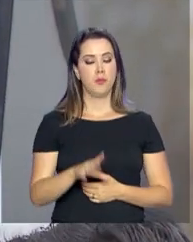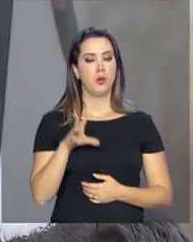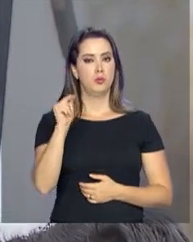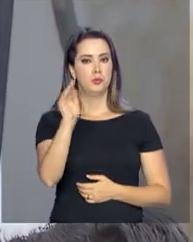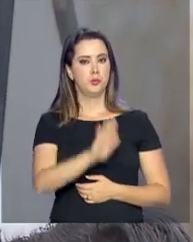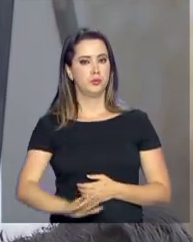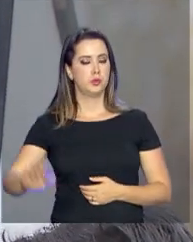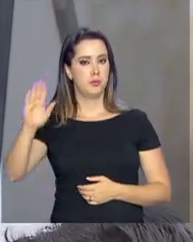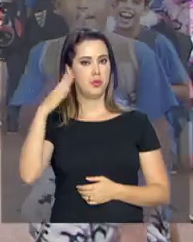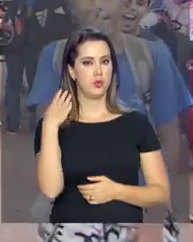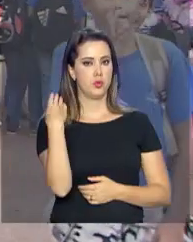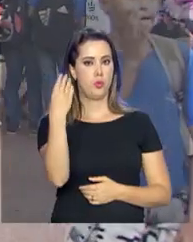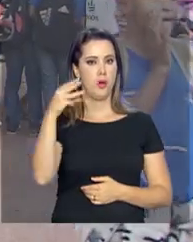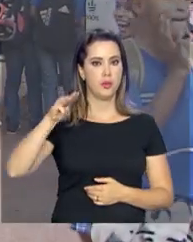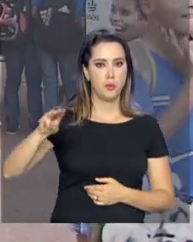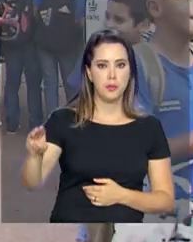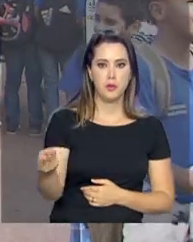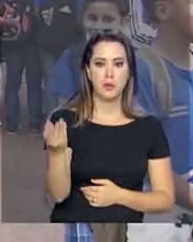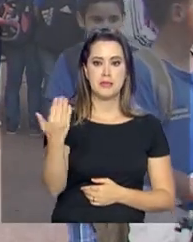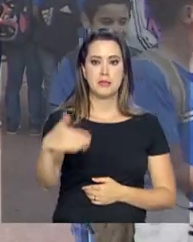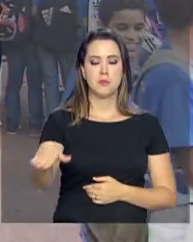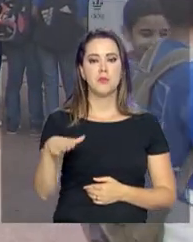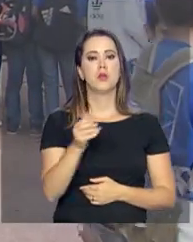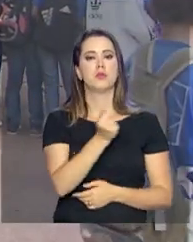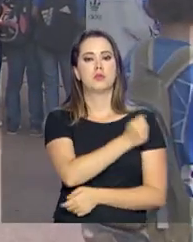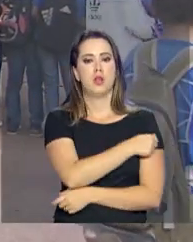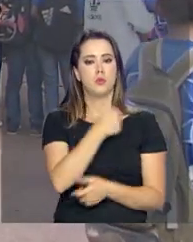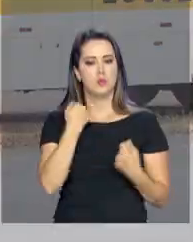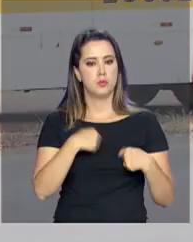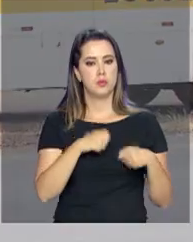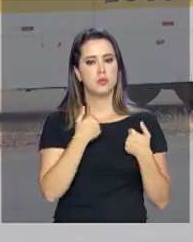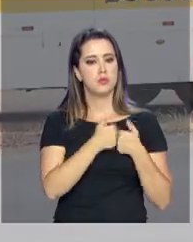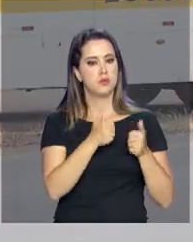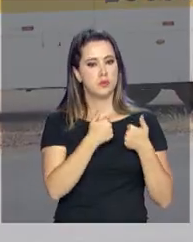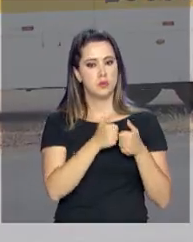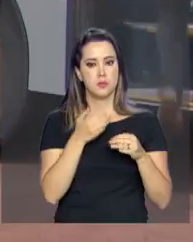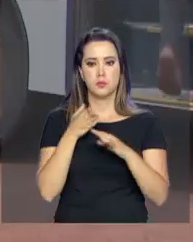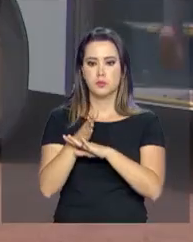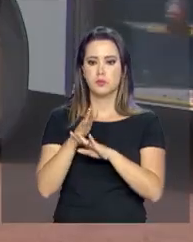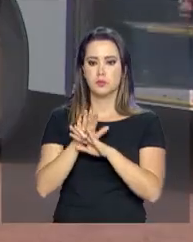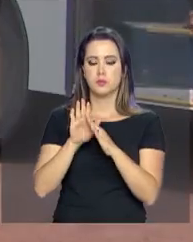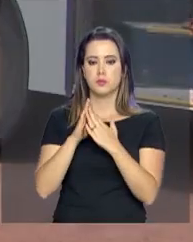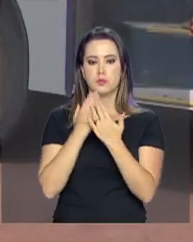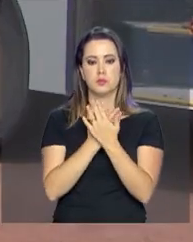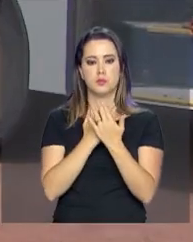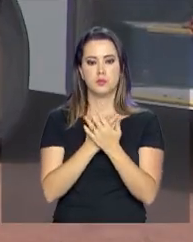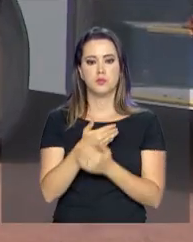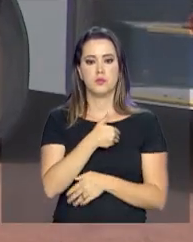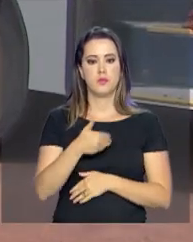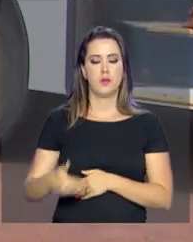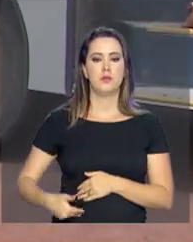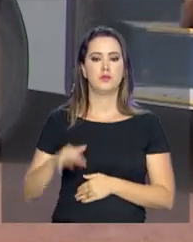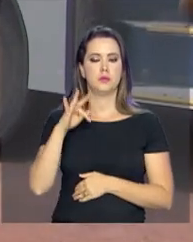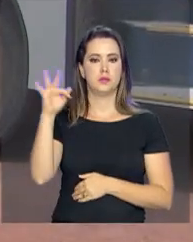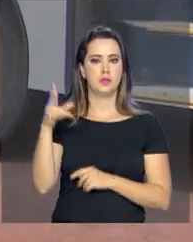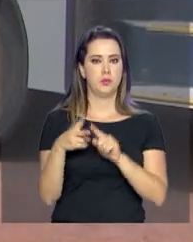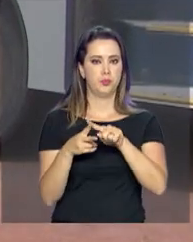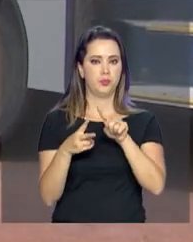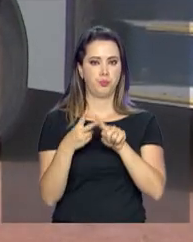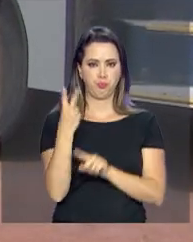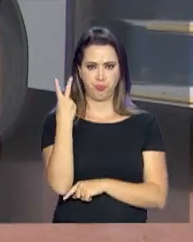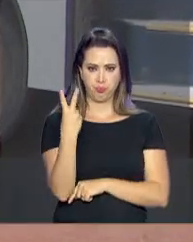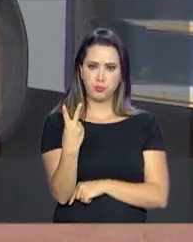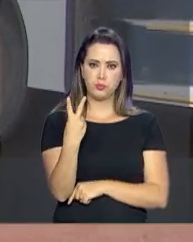4 milhões e meio de estudantes dependem do transporte escolar para ir à escola. E o governo federal tem dois programas para